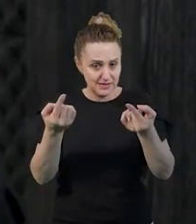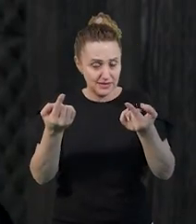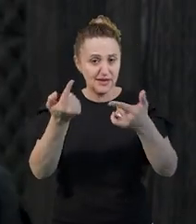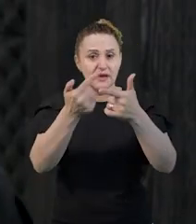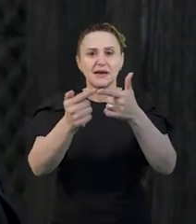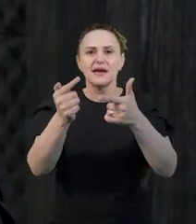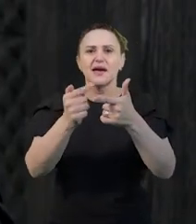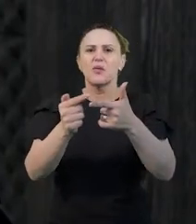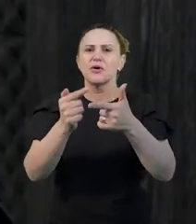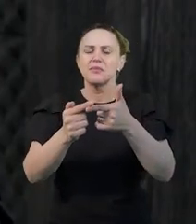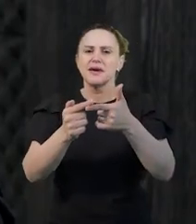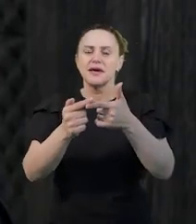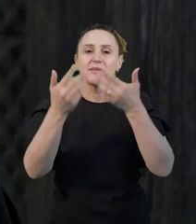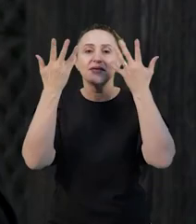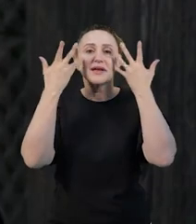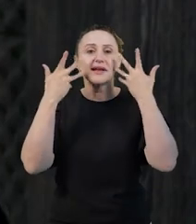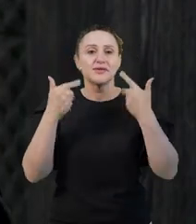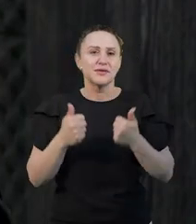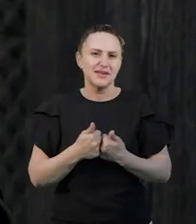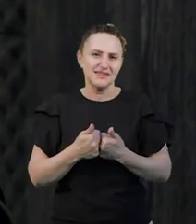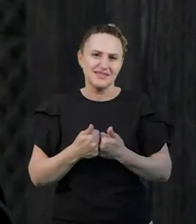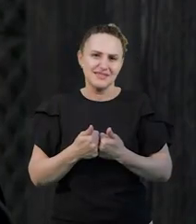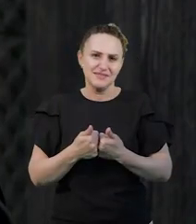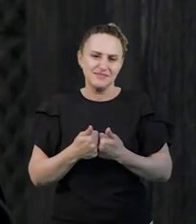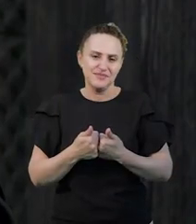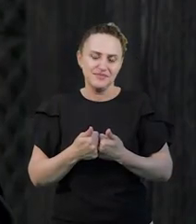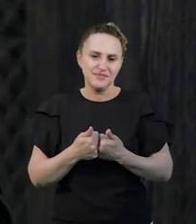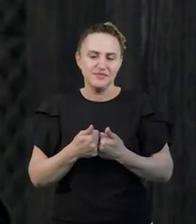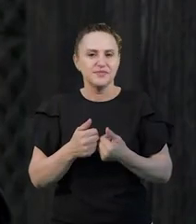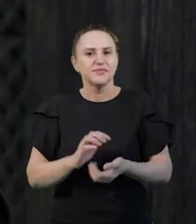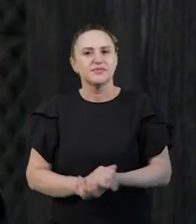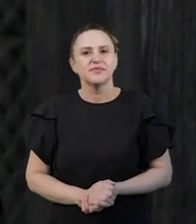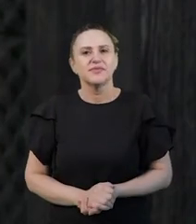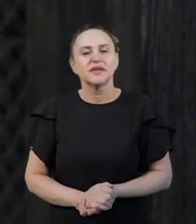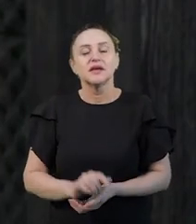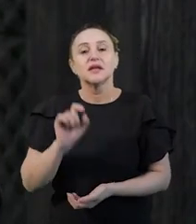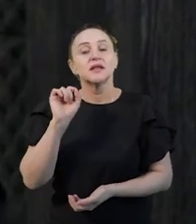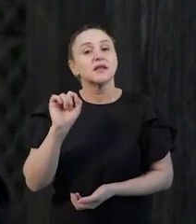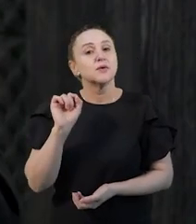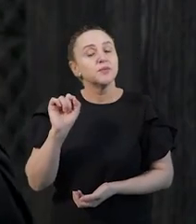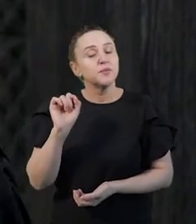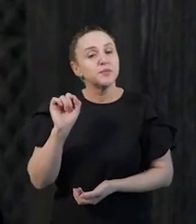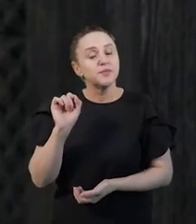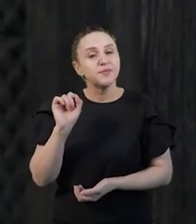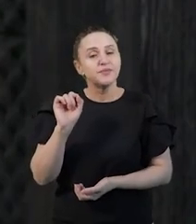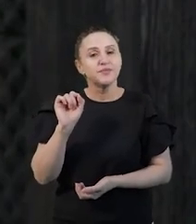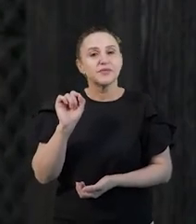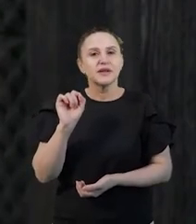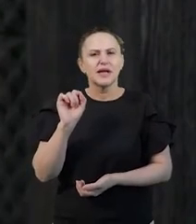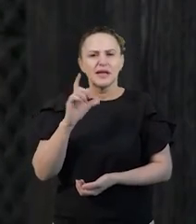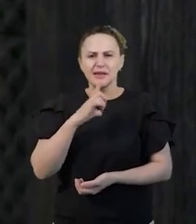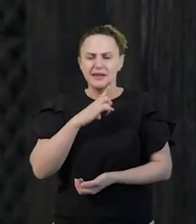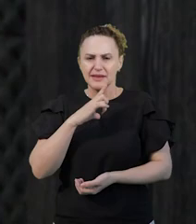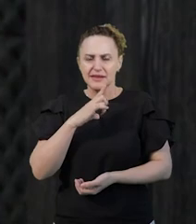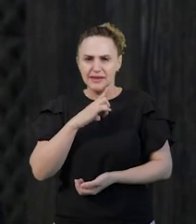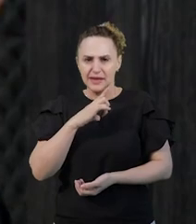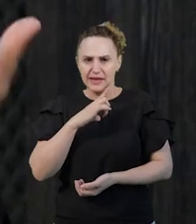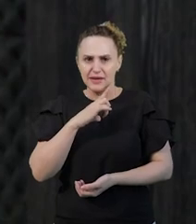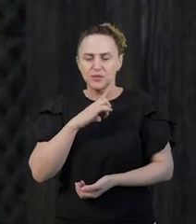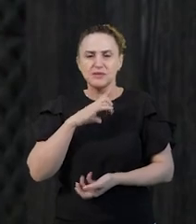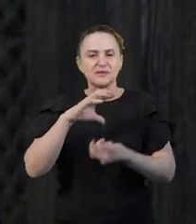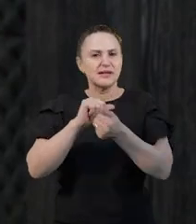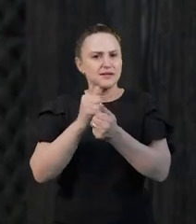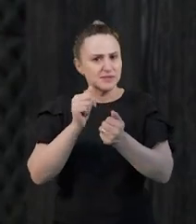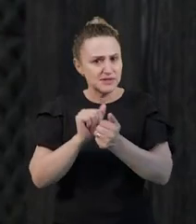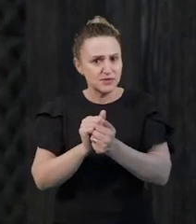de outra natureza, mas não deixa de ser problema. Está certo? Então, há algumas adequações, por